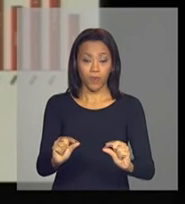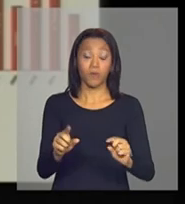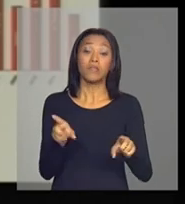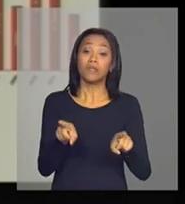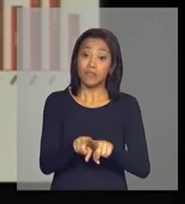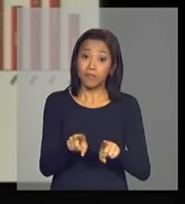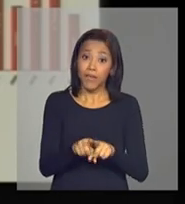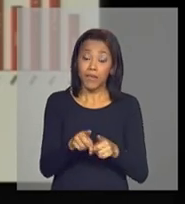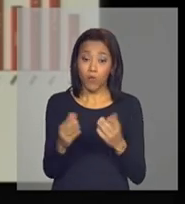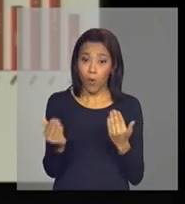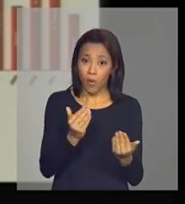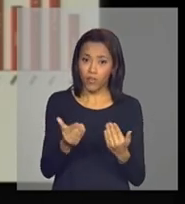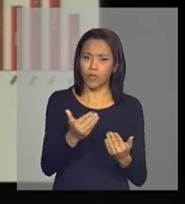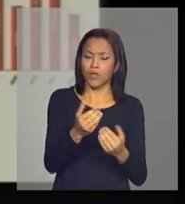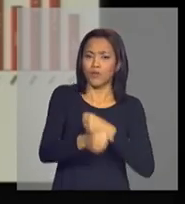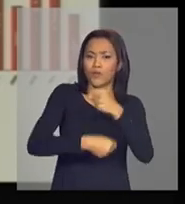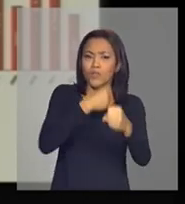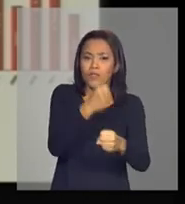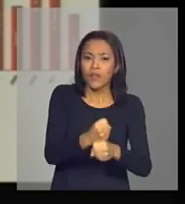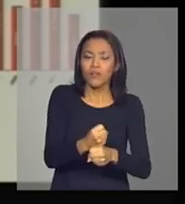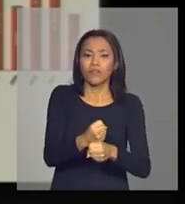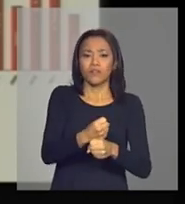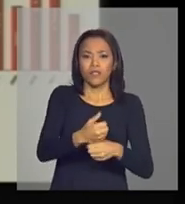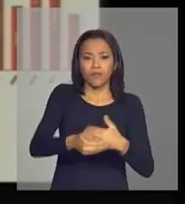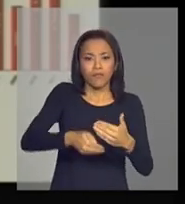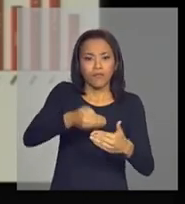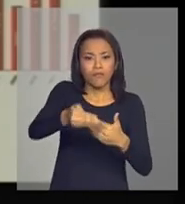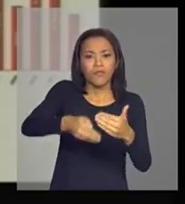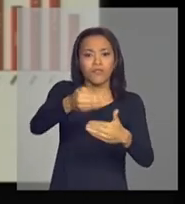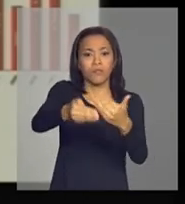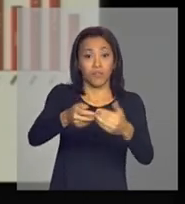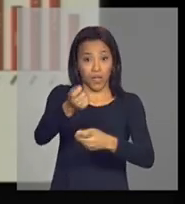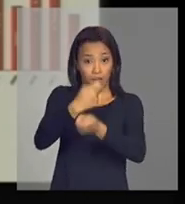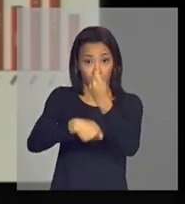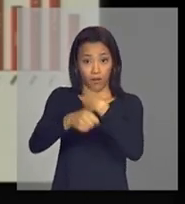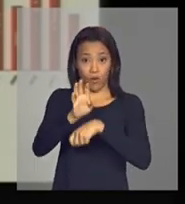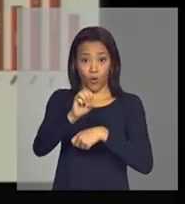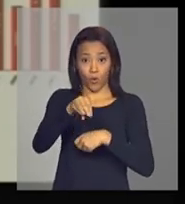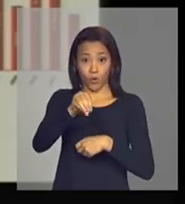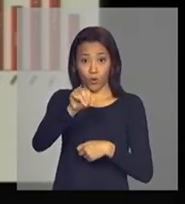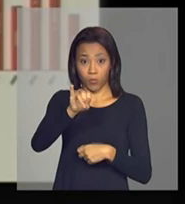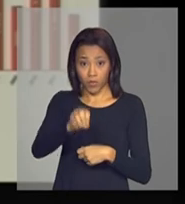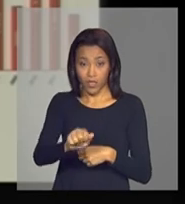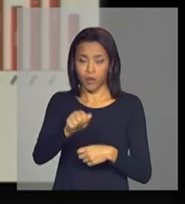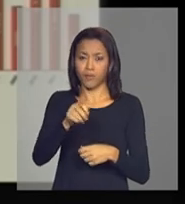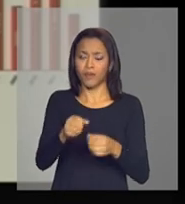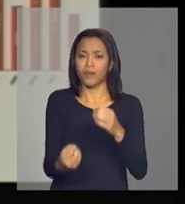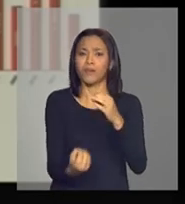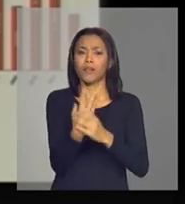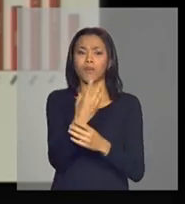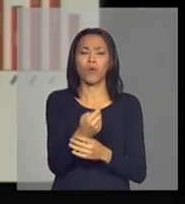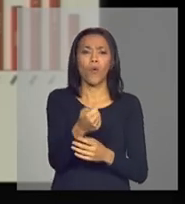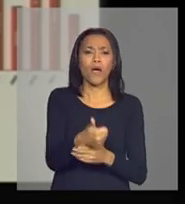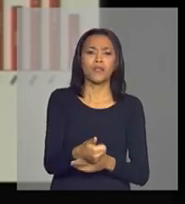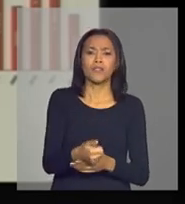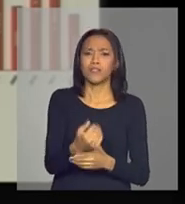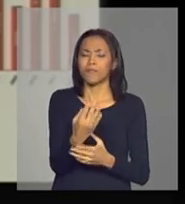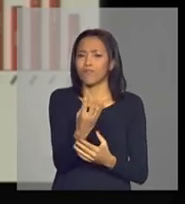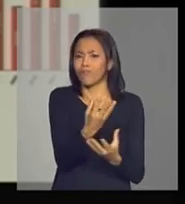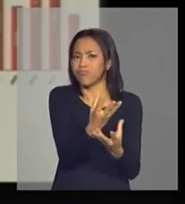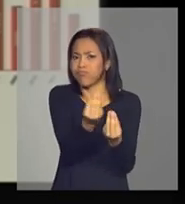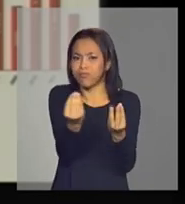crescimento mais baixo da economia, mesmo no ano passado criamos quase um milhão de empregos novos,